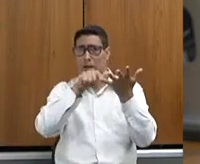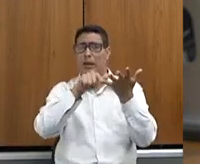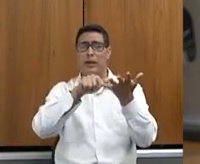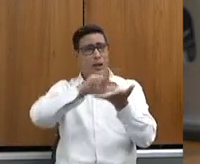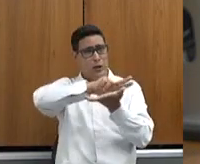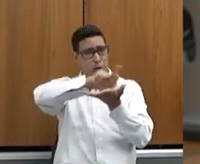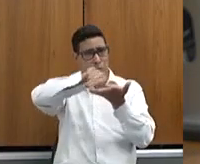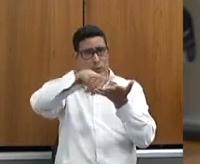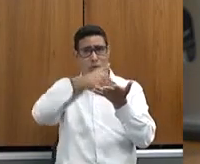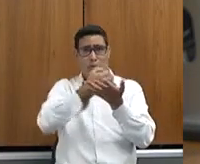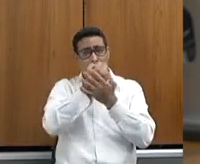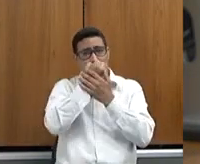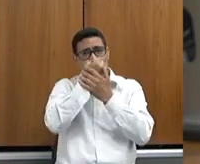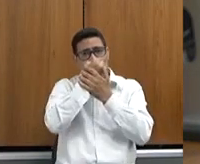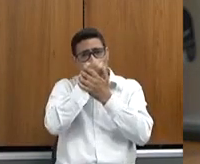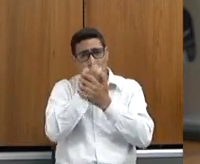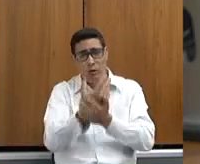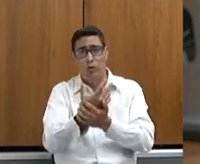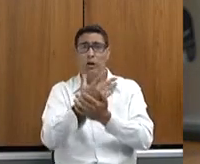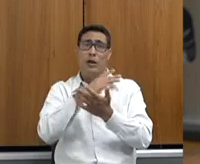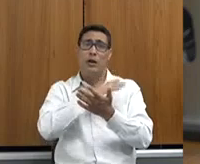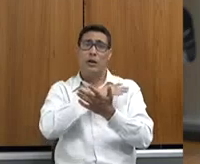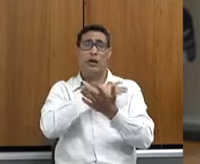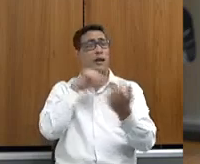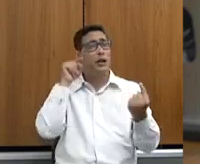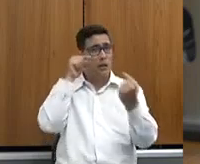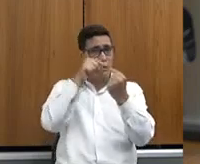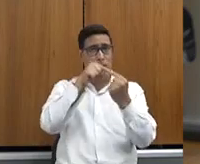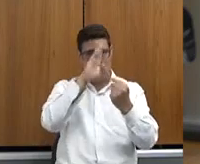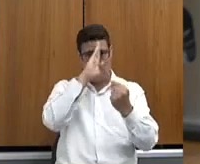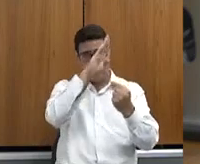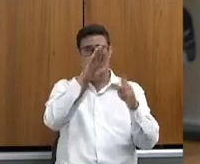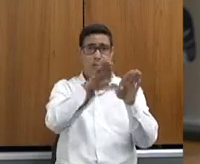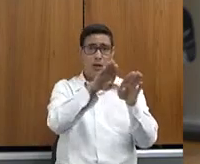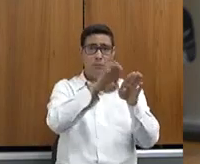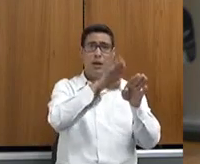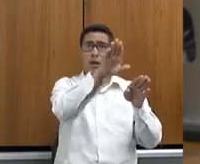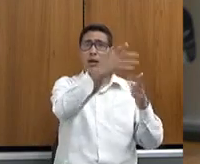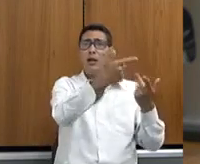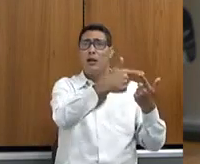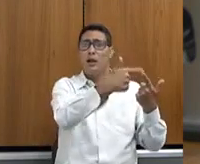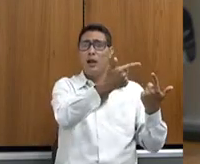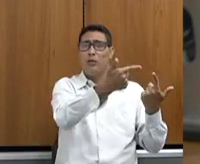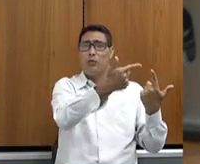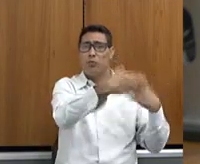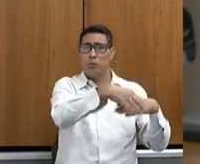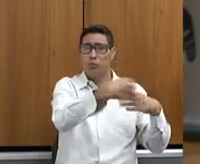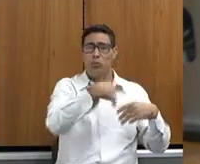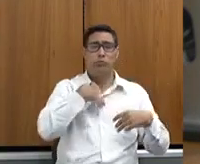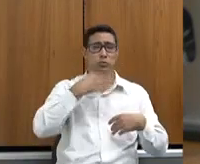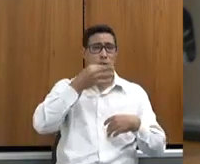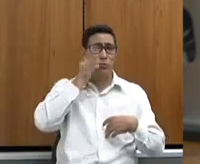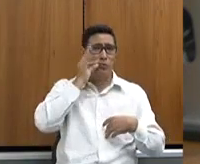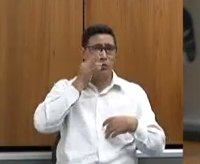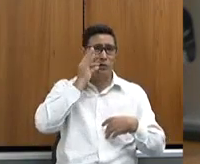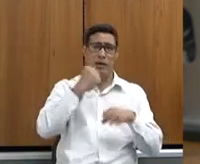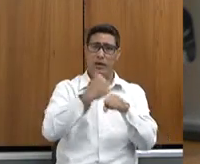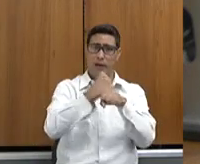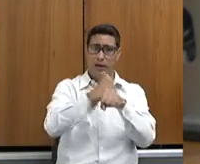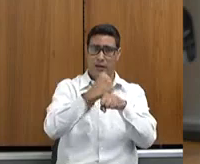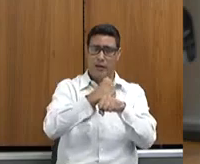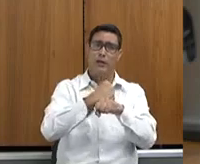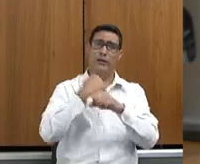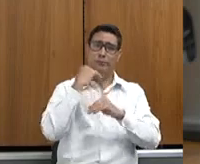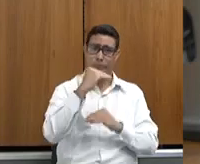muito boas, e que nos empolga muito, o nosso concurso do café, terminou a semana passada, um sucesso, cada ano, a evolução